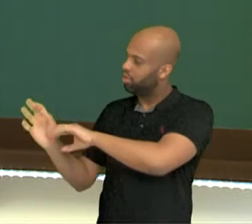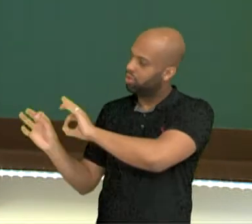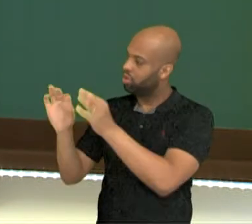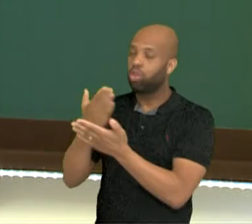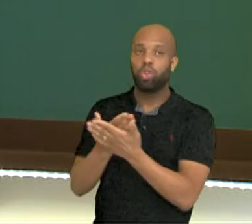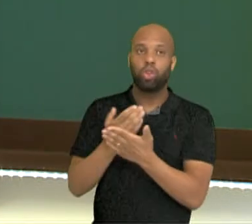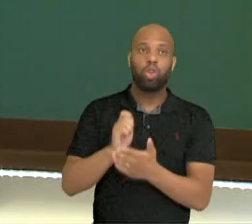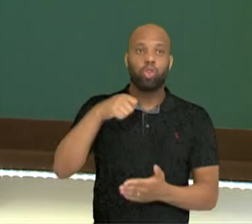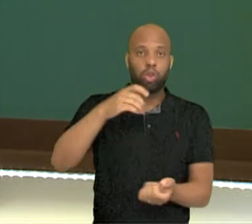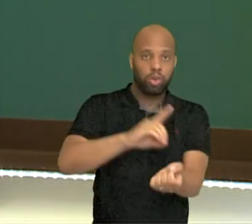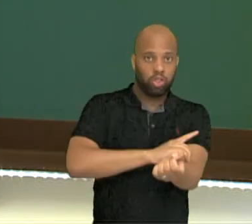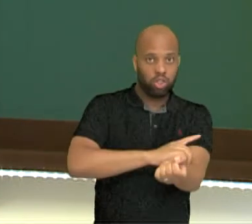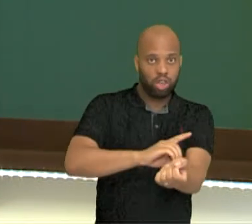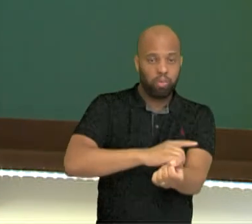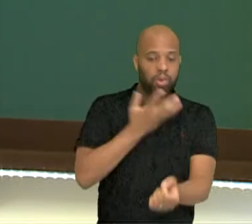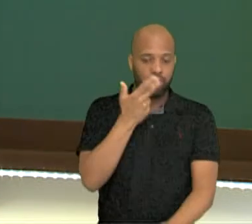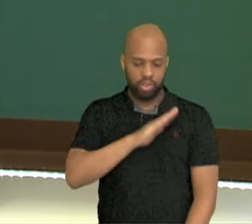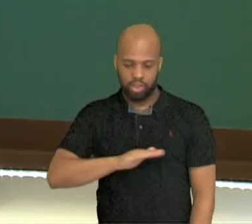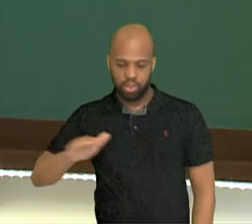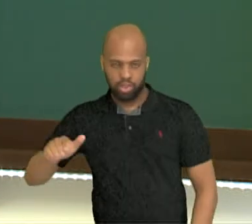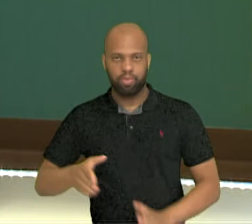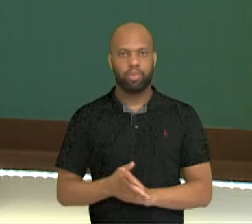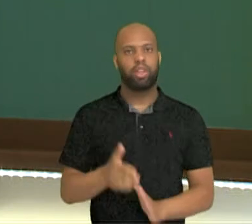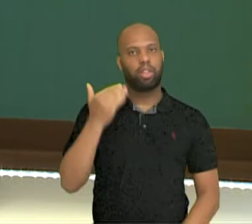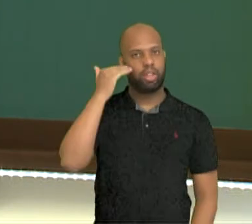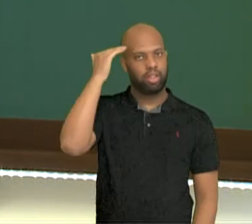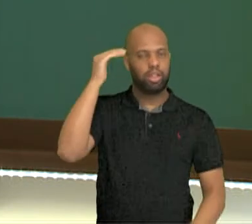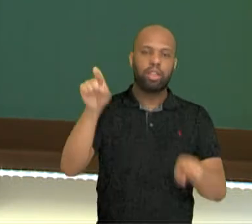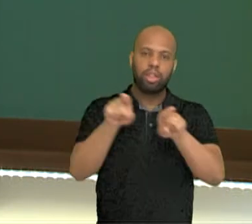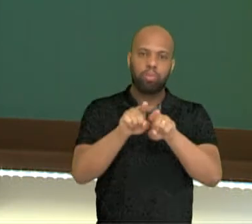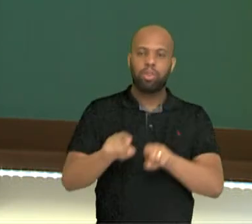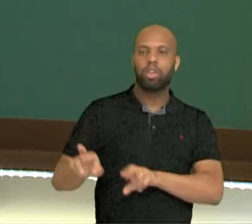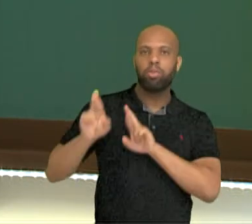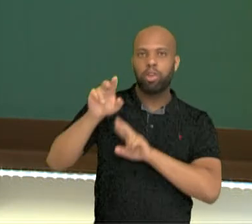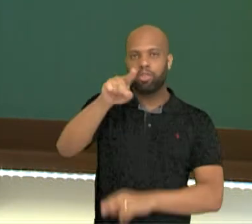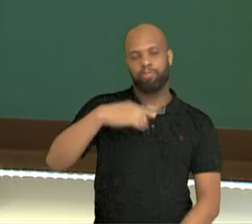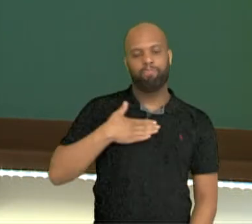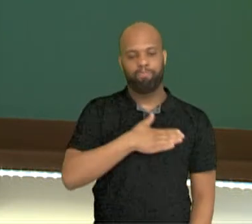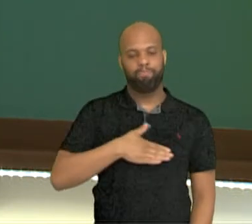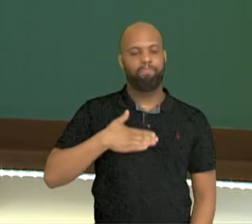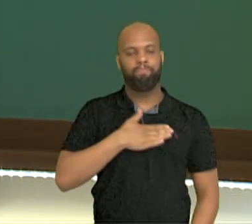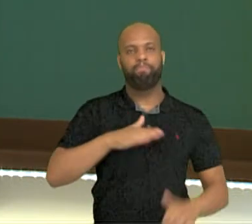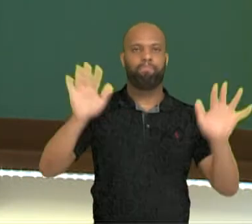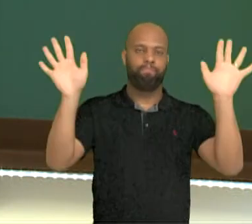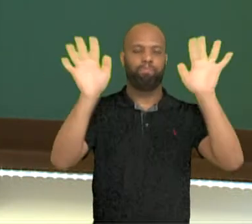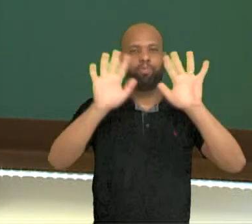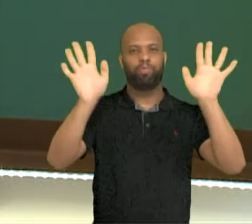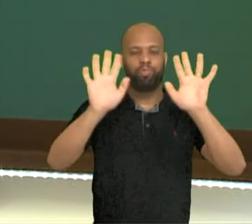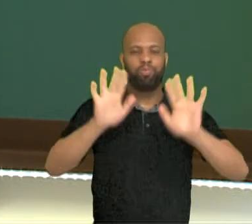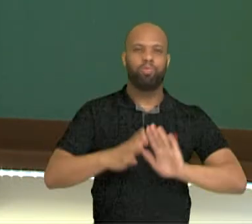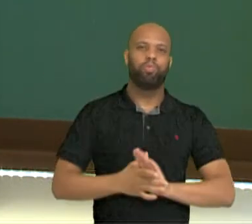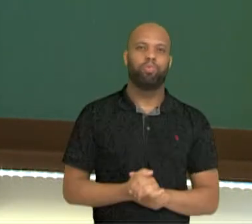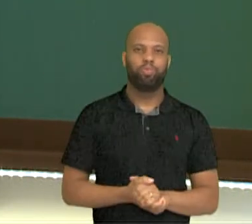nós falamos sobre diabetes infantil e juvenil. Espero que vocês tenham gostado. Até breve!